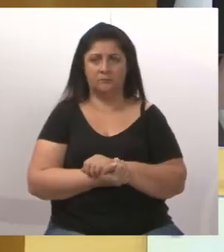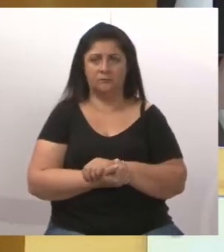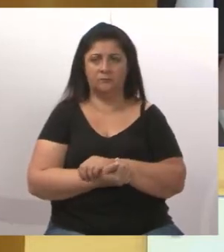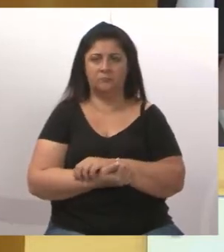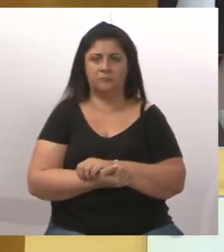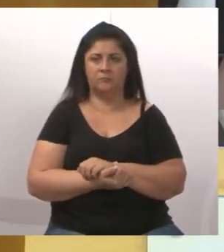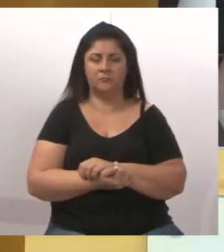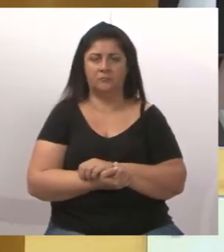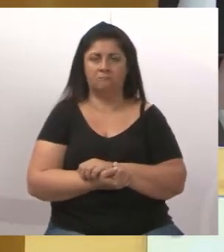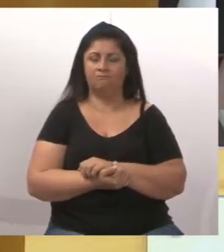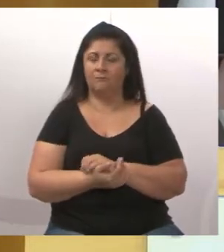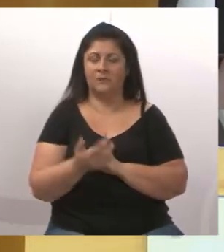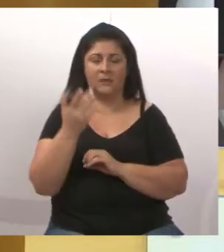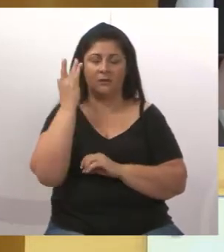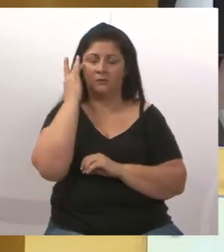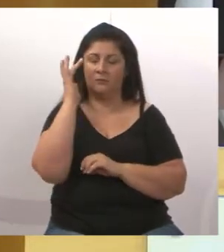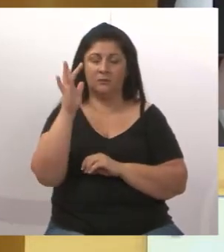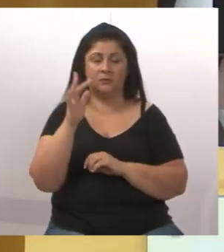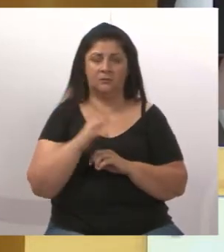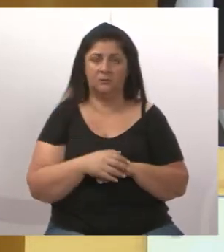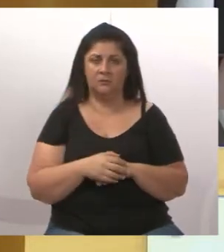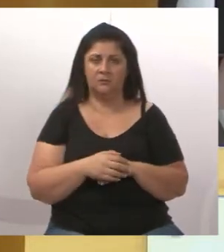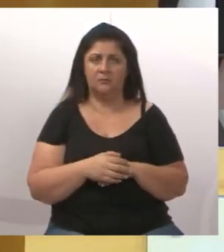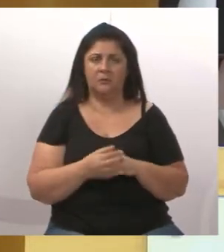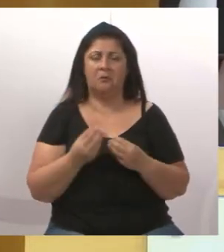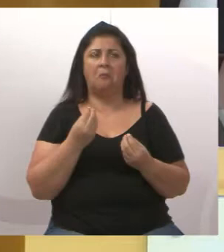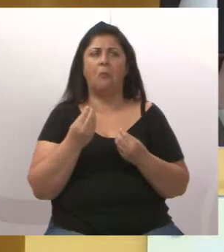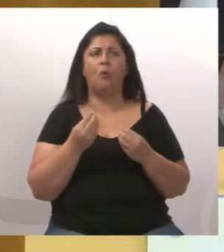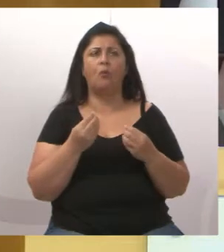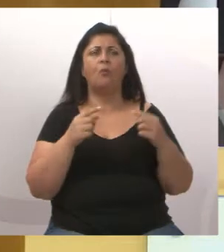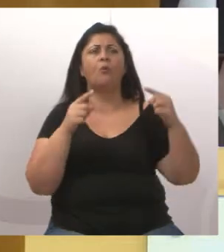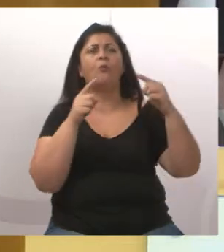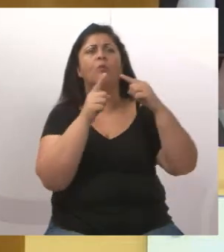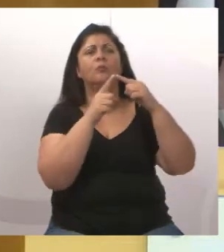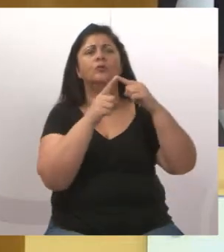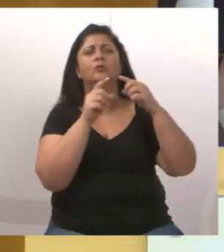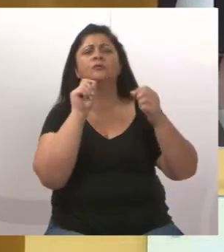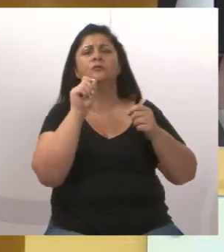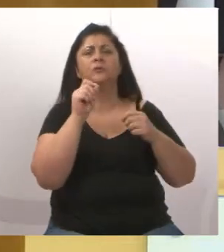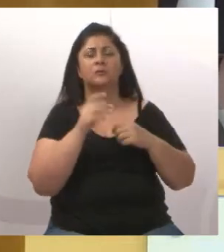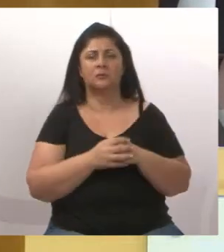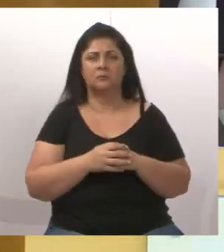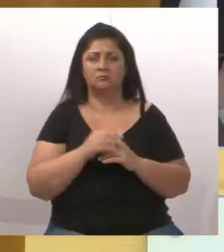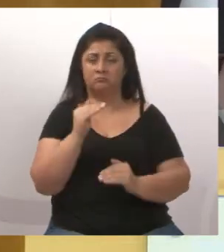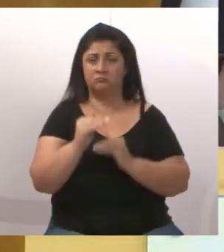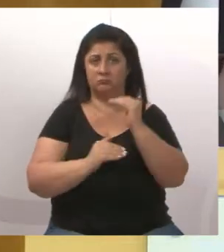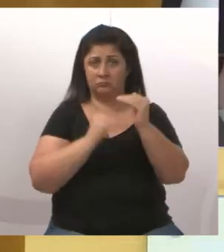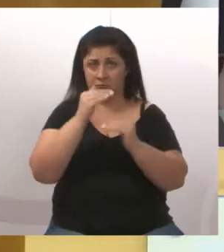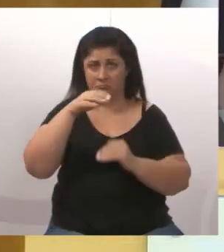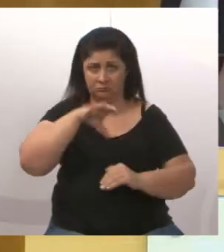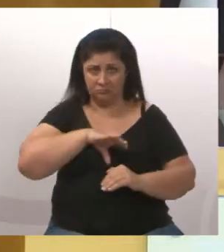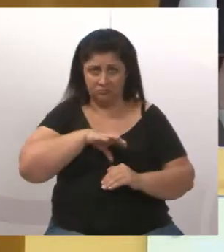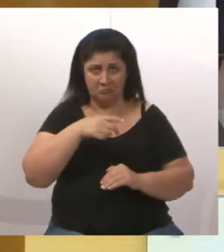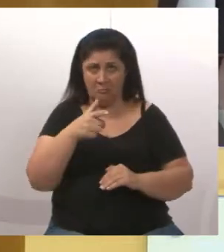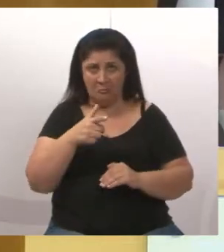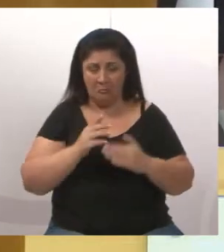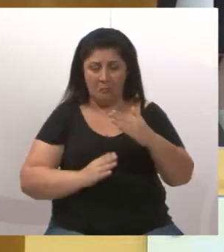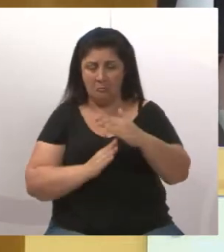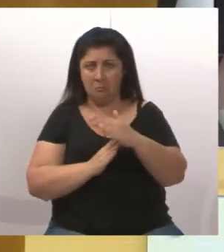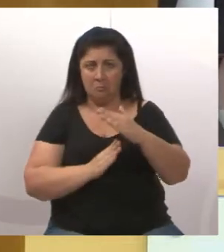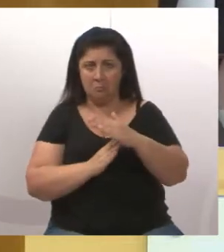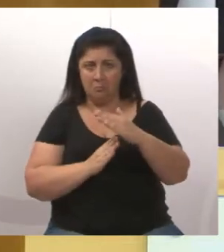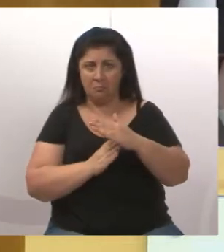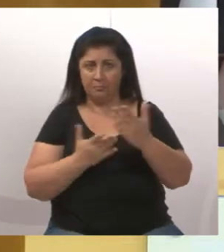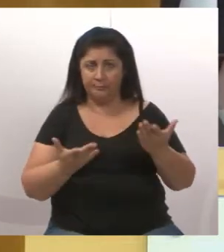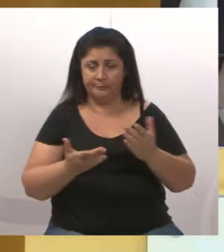Então, gente, eu não estou entendendo aonde que estão querendo chegar. O desenvolvimento da cidade não está acontecendo, econômico,